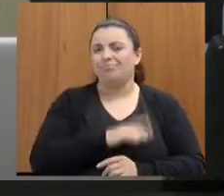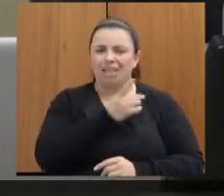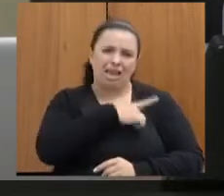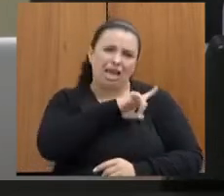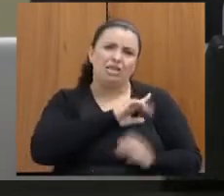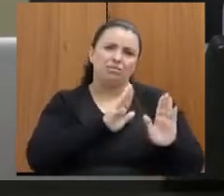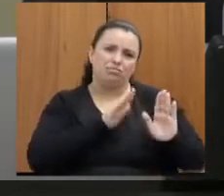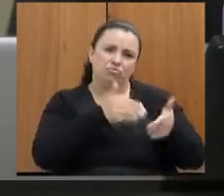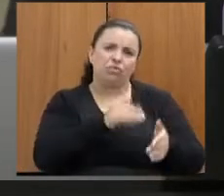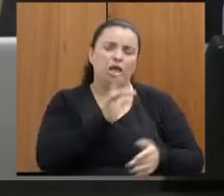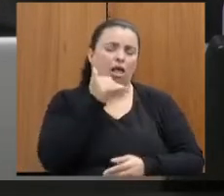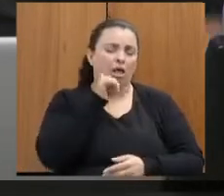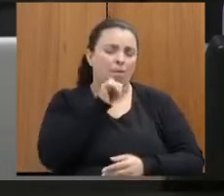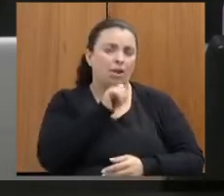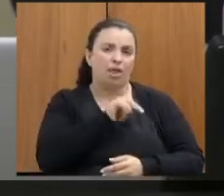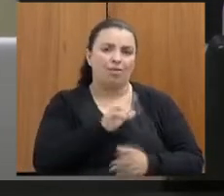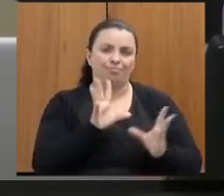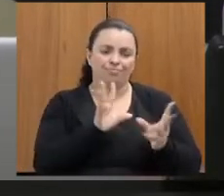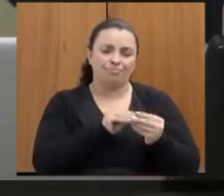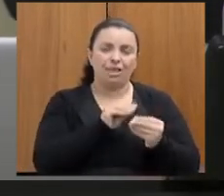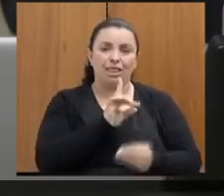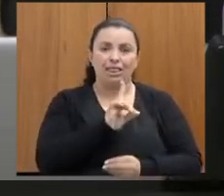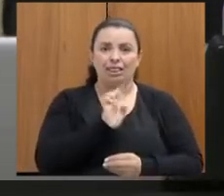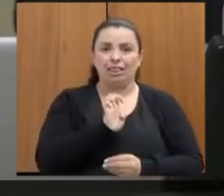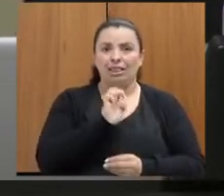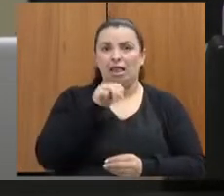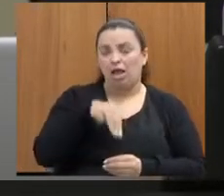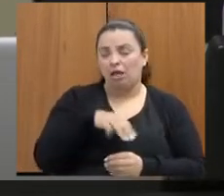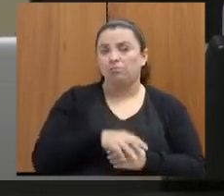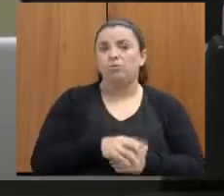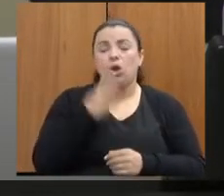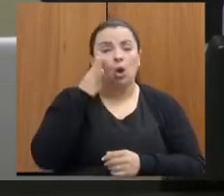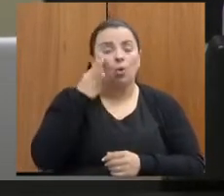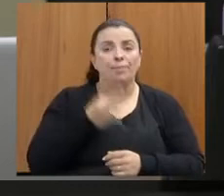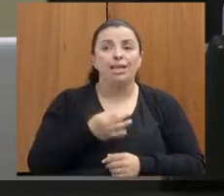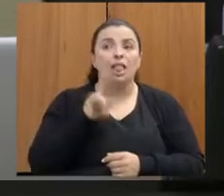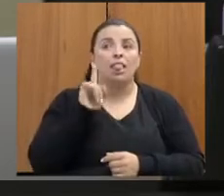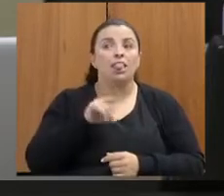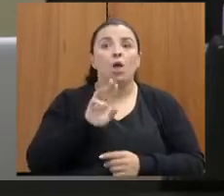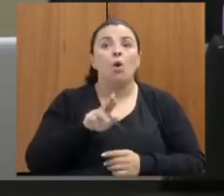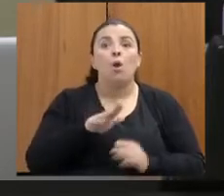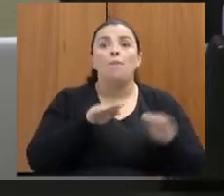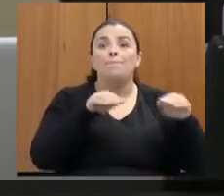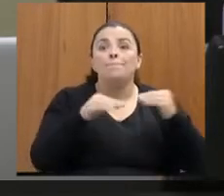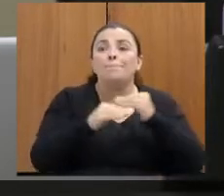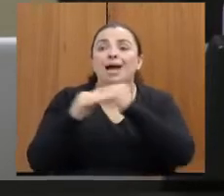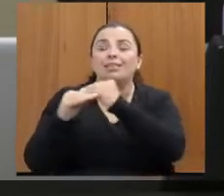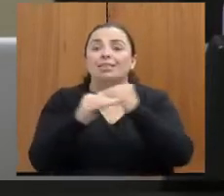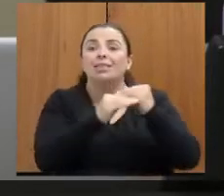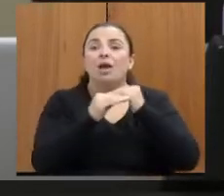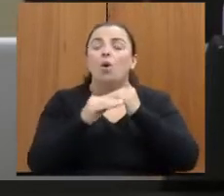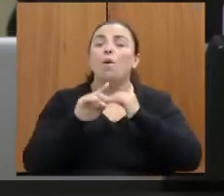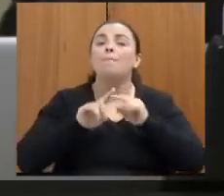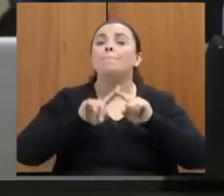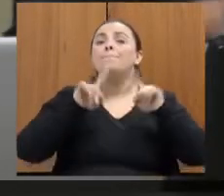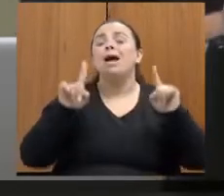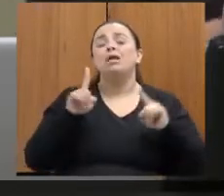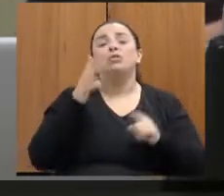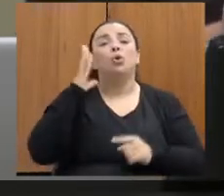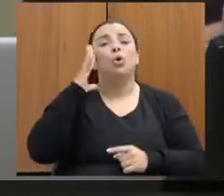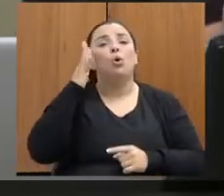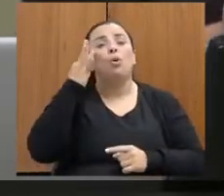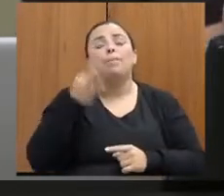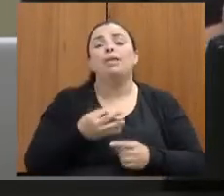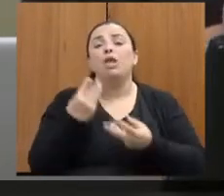diferenças, mas compreender como que a gente pode fortalecer esse atendimento para que as mulheres que precisam possam